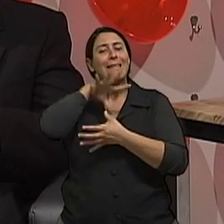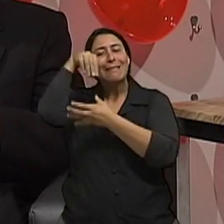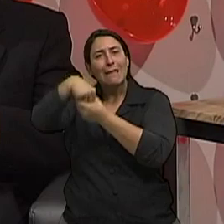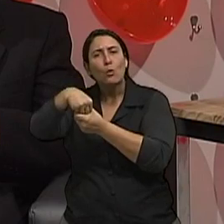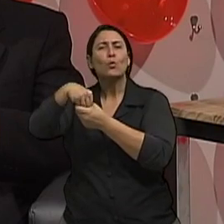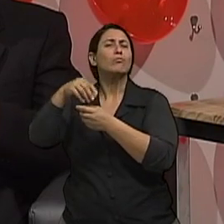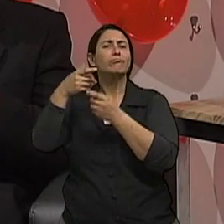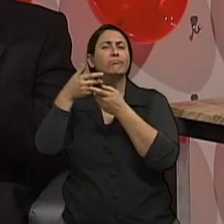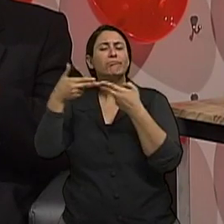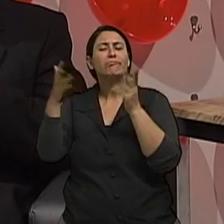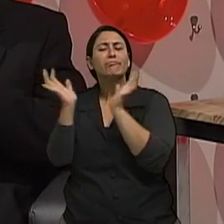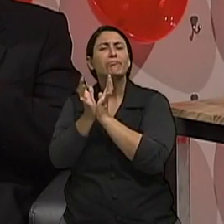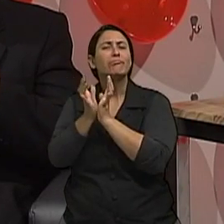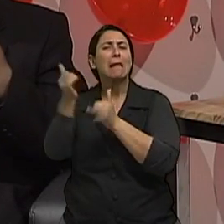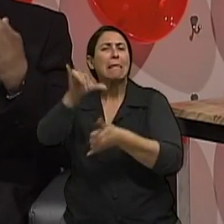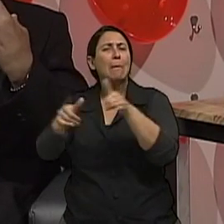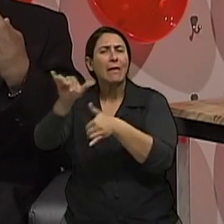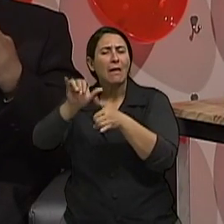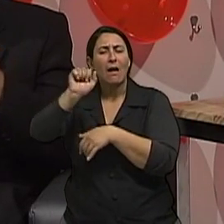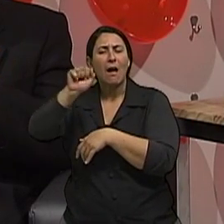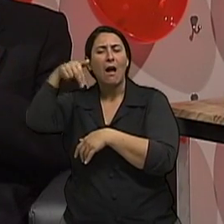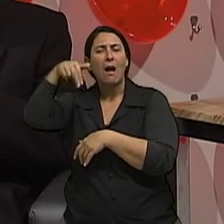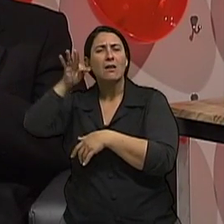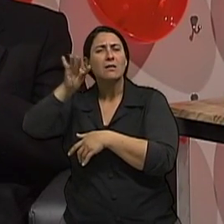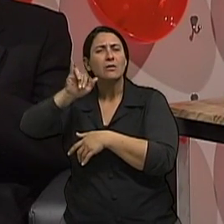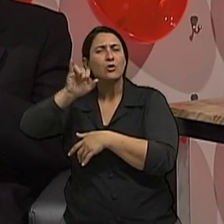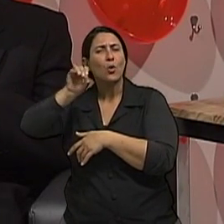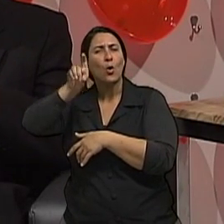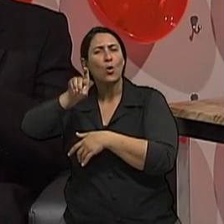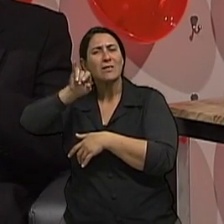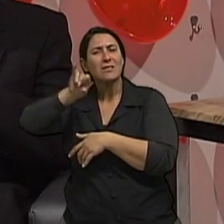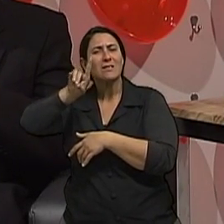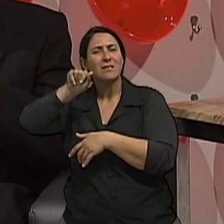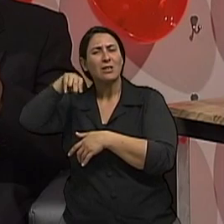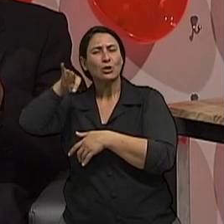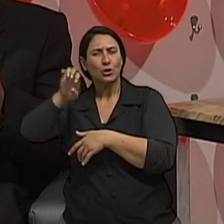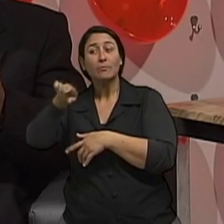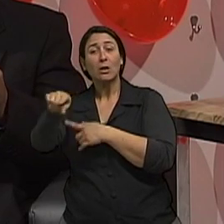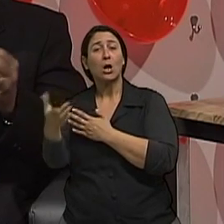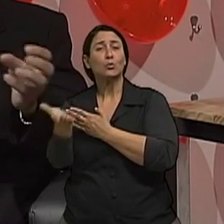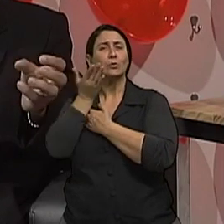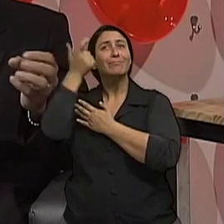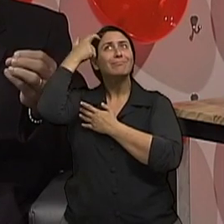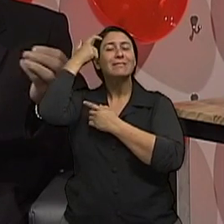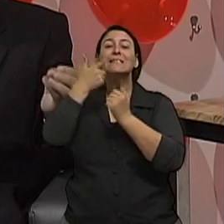várias evidências, não só para o coração, como também para as artérias do cérebro, que ele tende a proteger. E talvez esse fator de redução de um terço